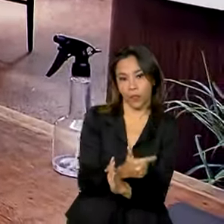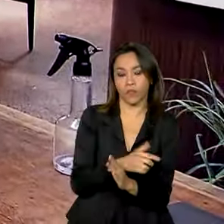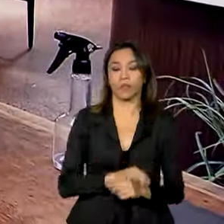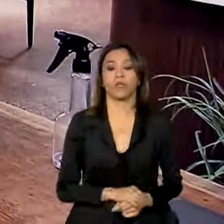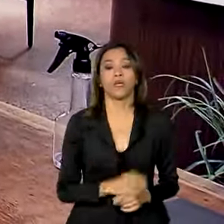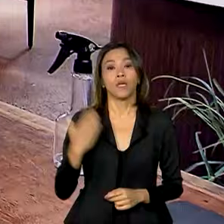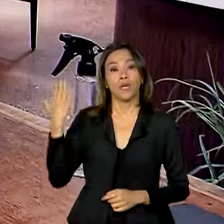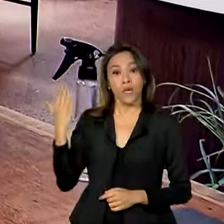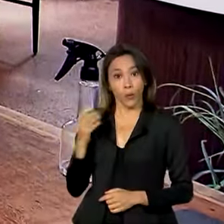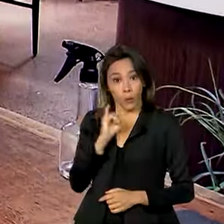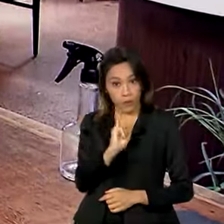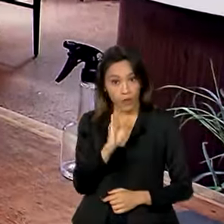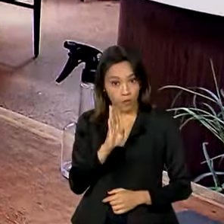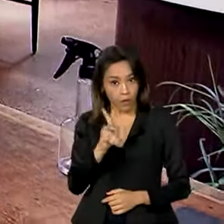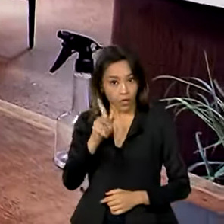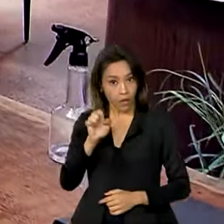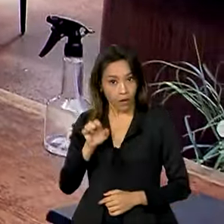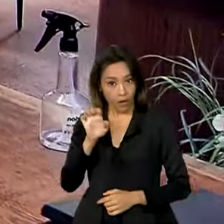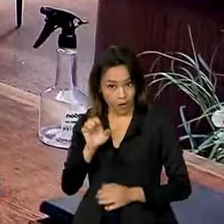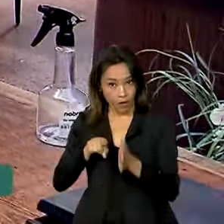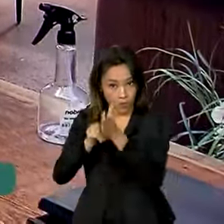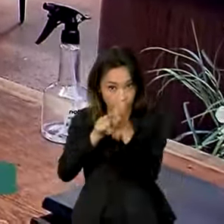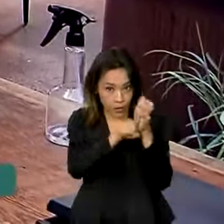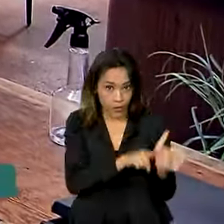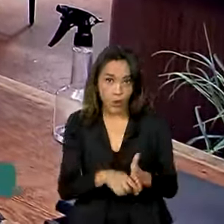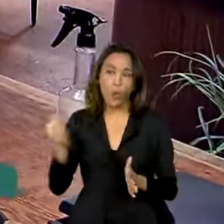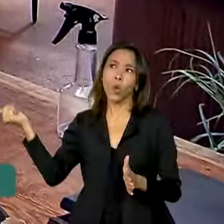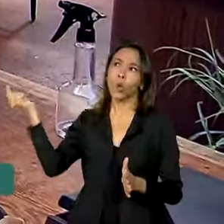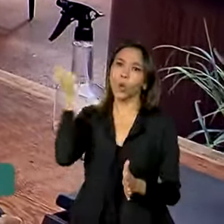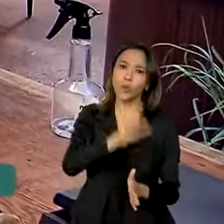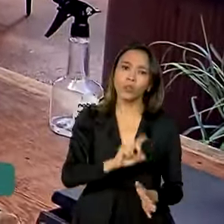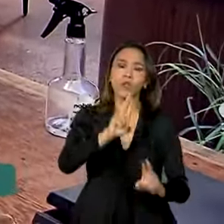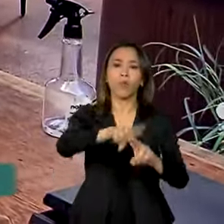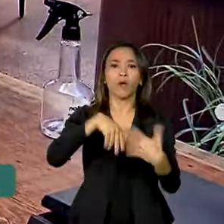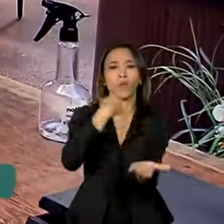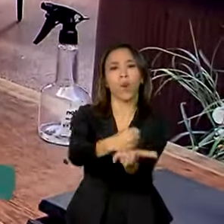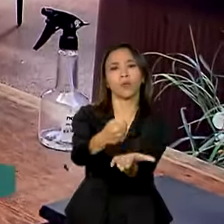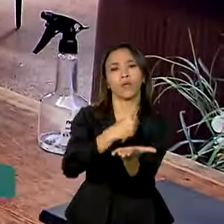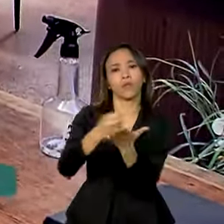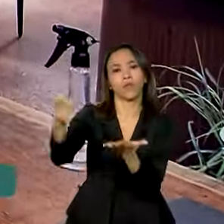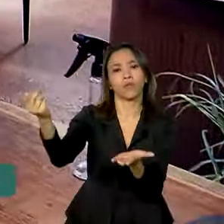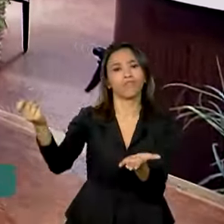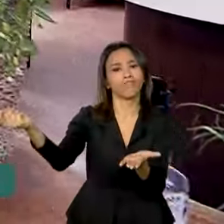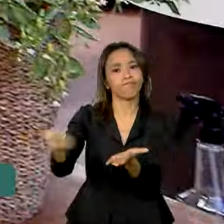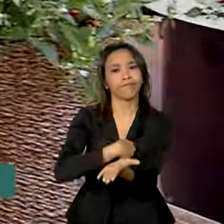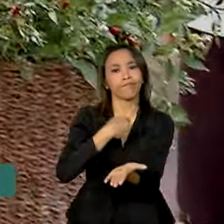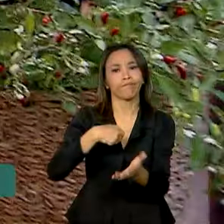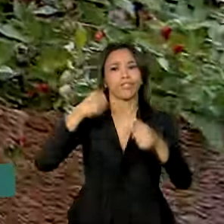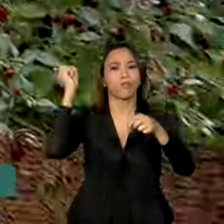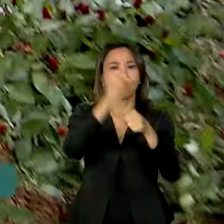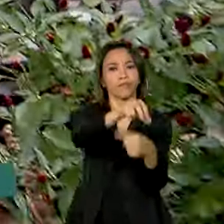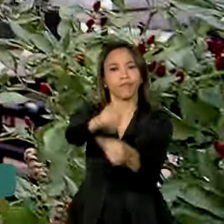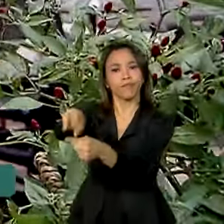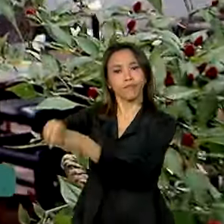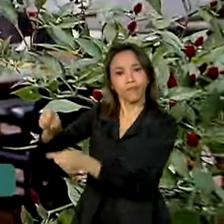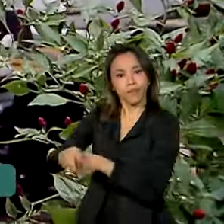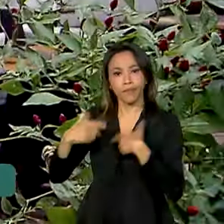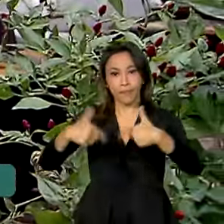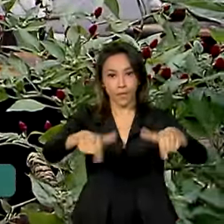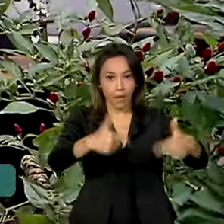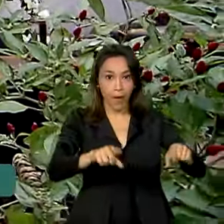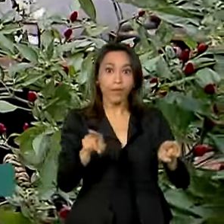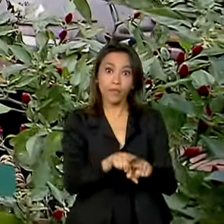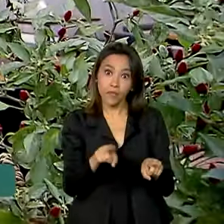IBGE, resultado alcançado com mais empregos com carteira assinada e o aumento do número de